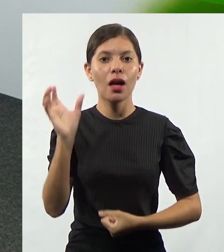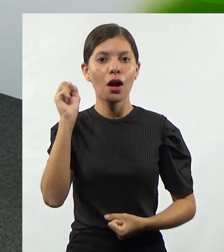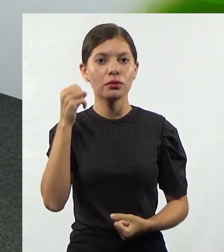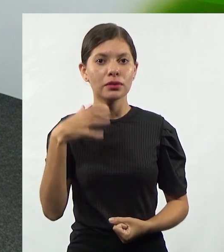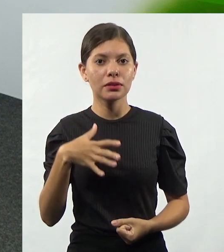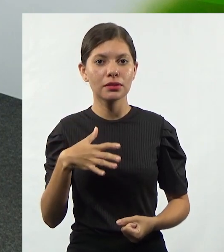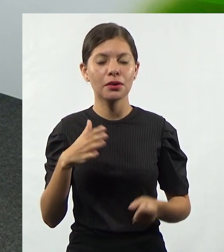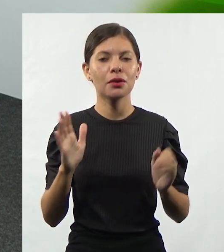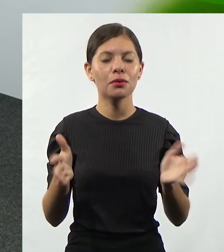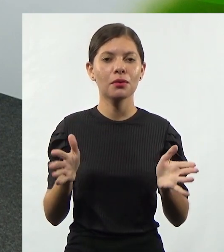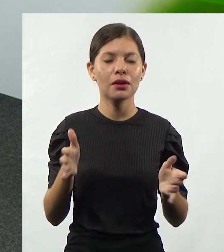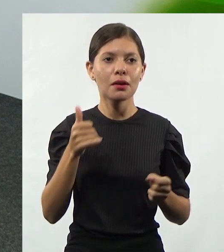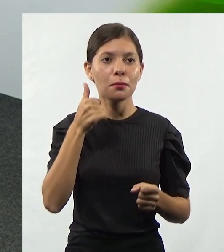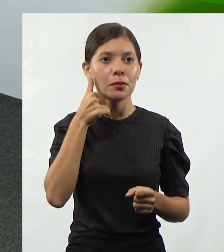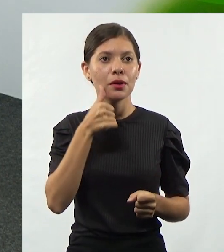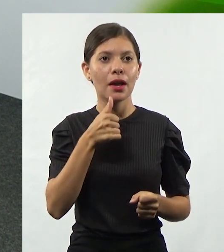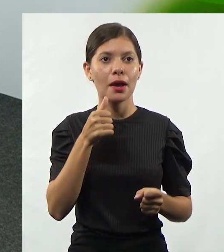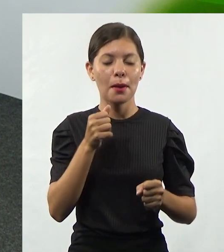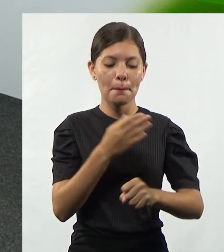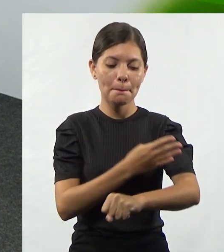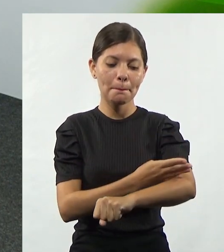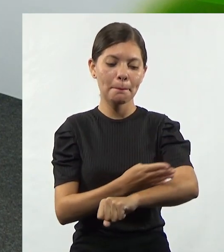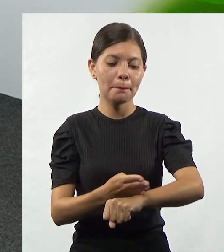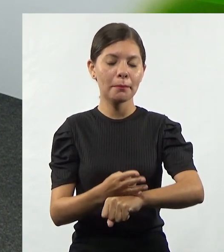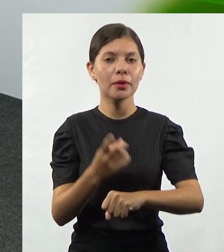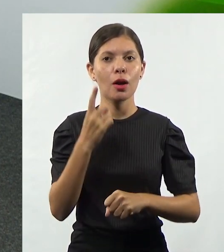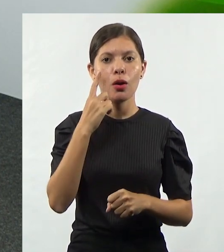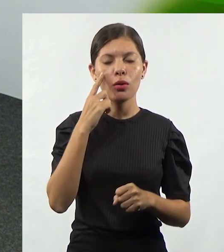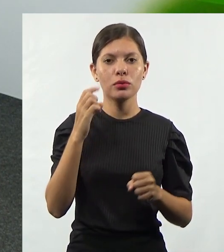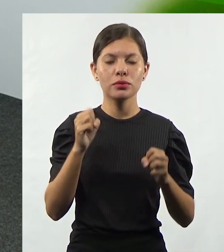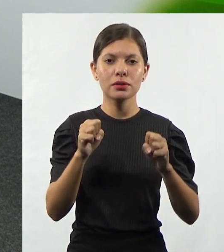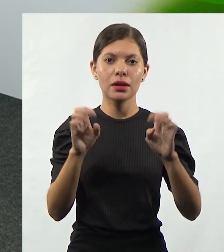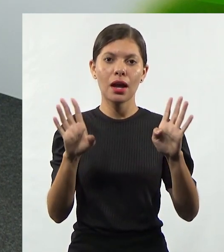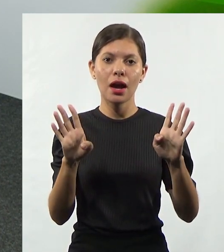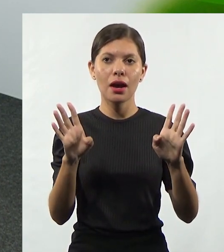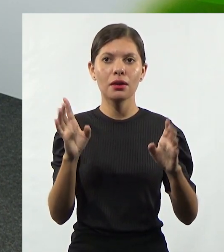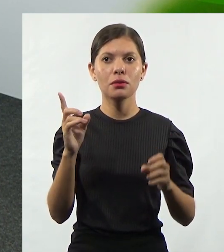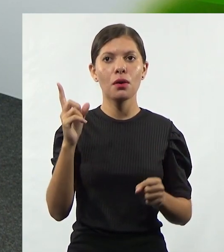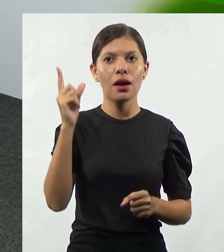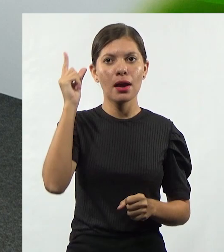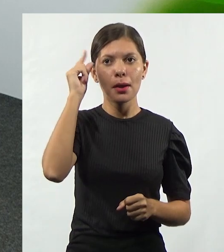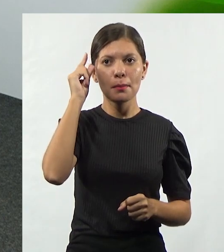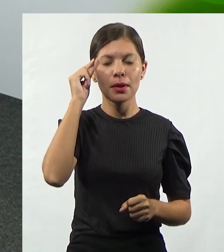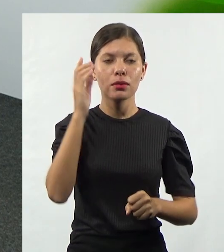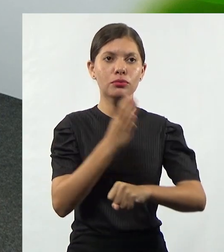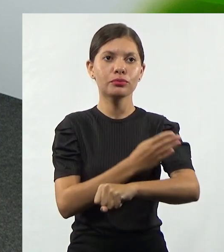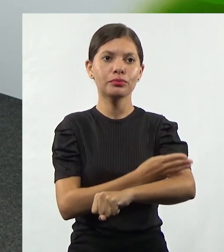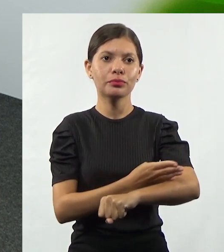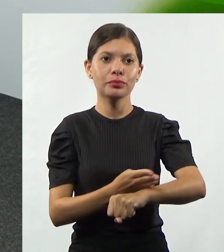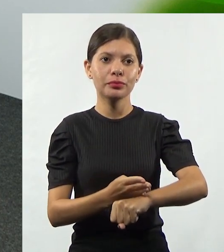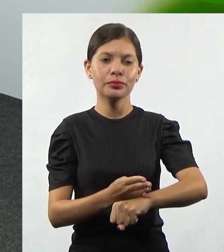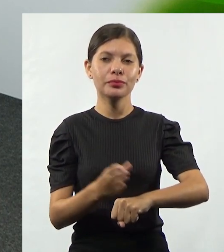branca, olhos claros, cabelos grisalhos. Eu estou usando uma blusa branca com detalhes